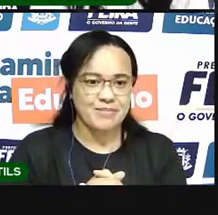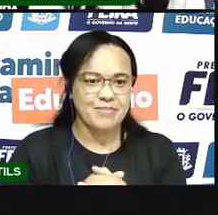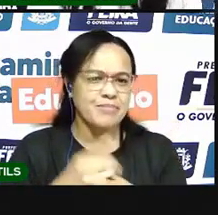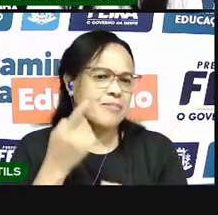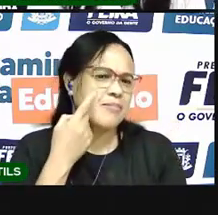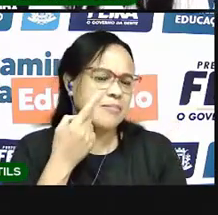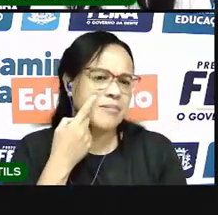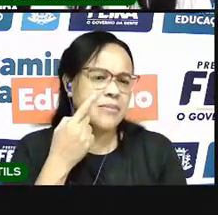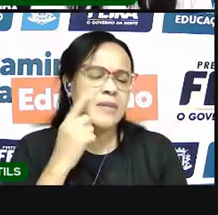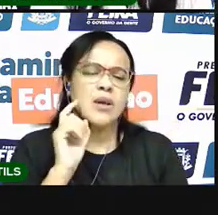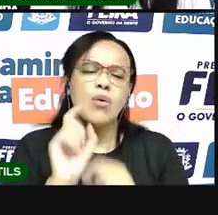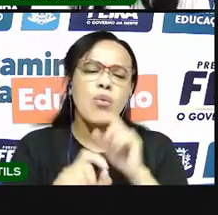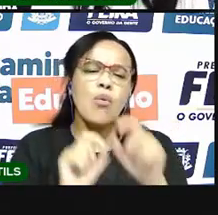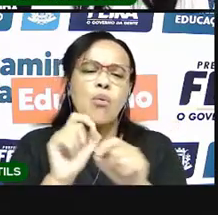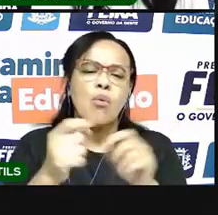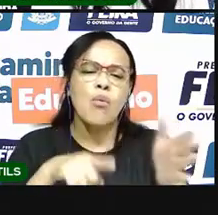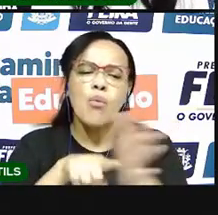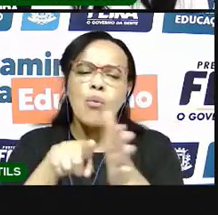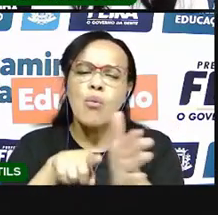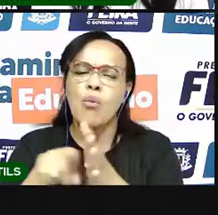Você sabe o que é peteca?